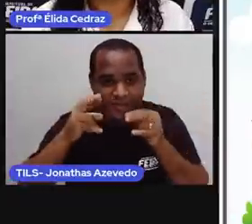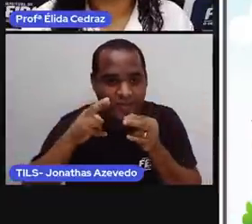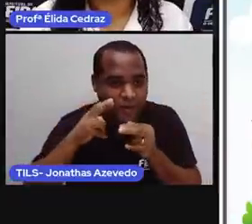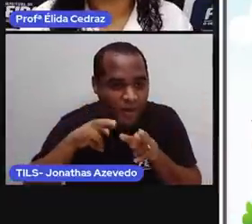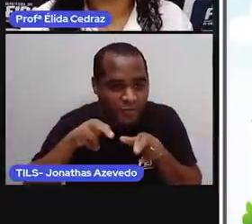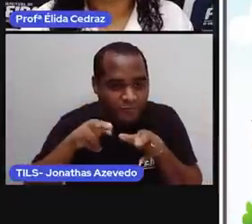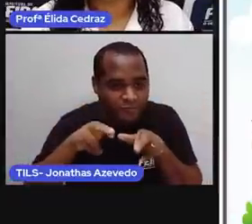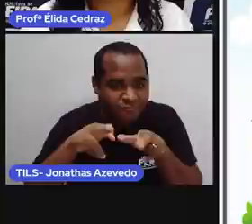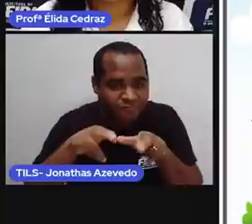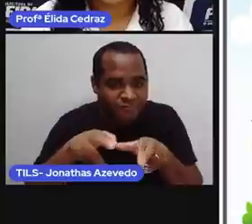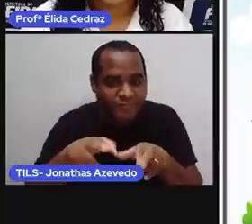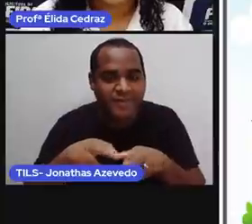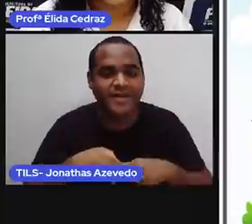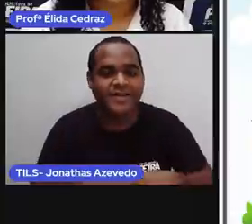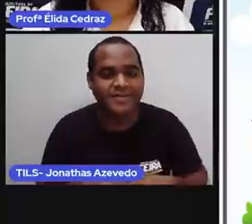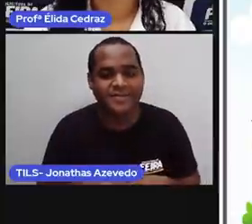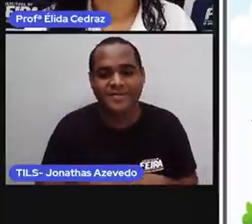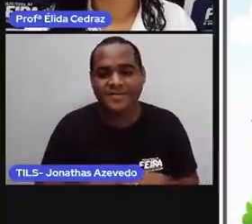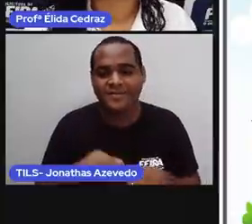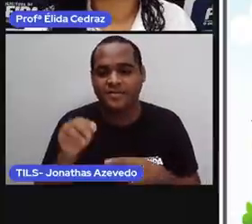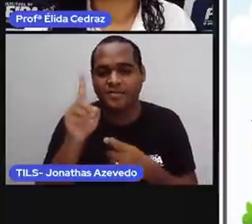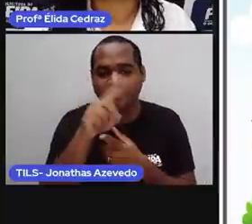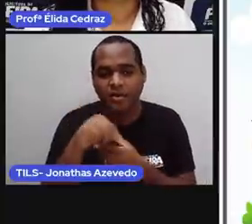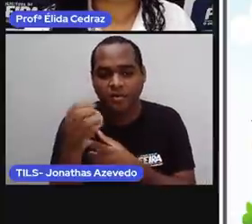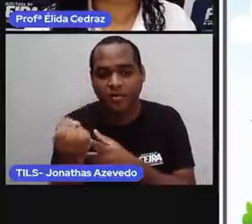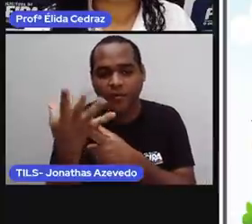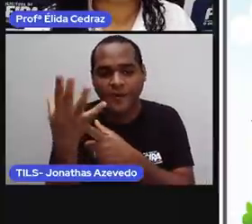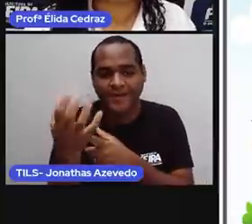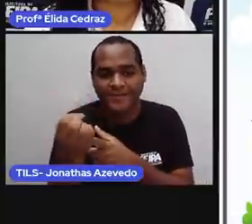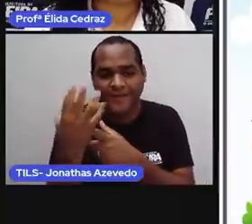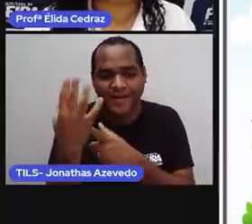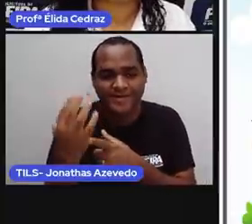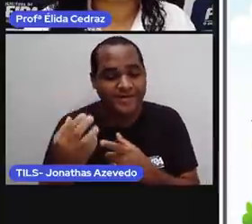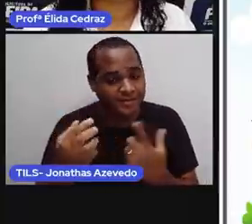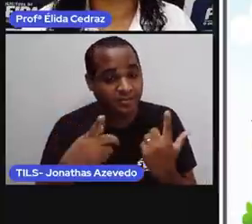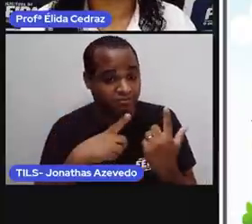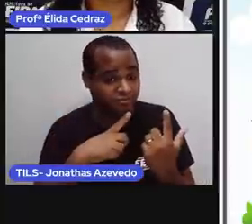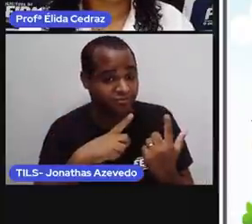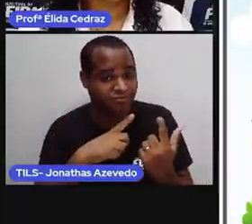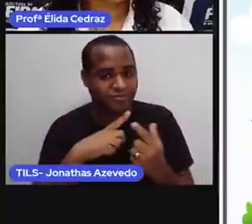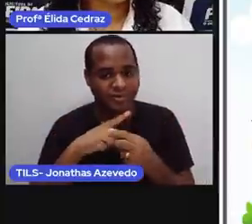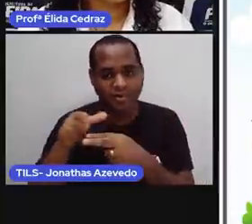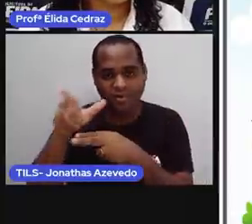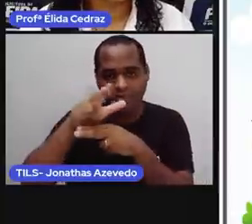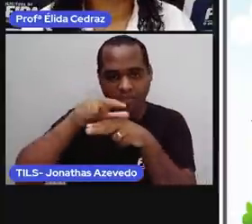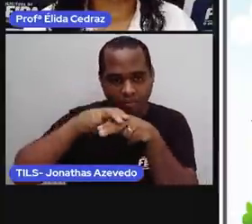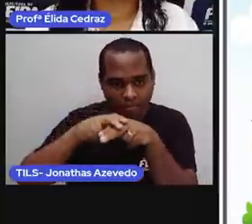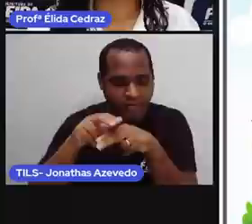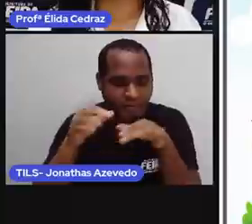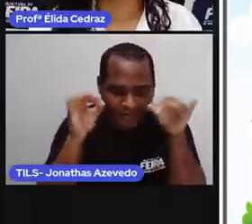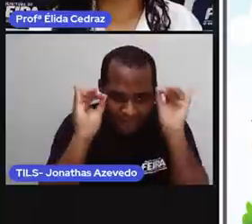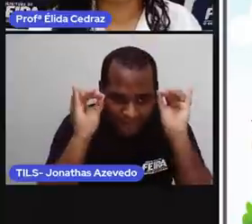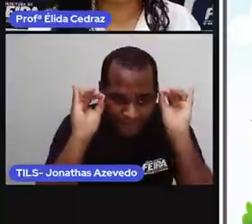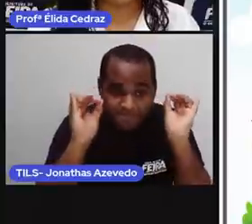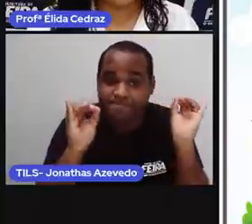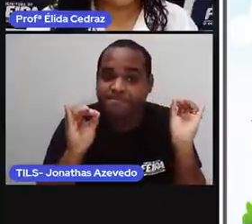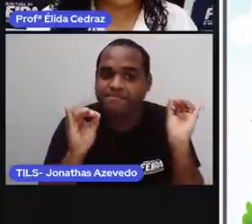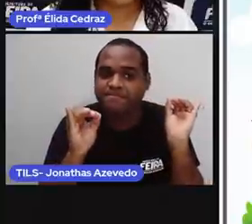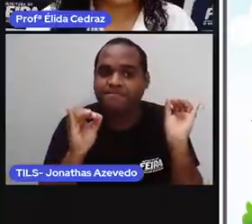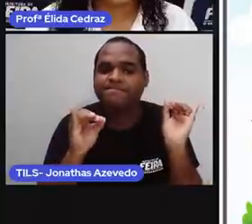sentadinho comendo girassol sentado no lombo da vaca. Esses animais, eles são